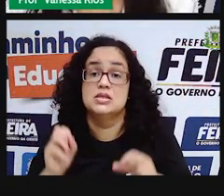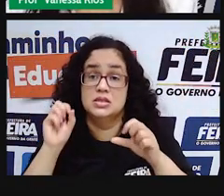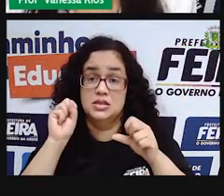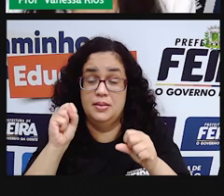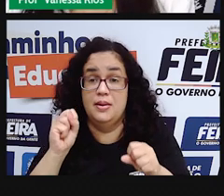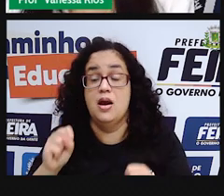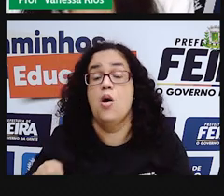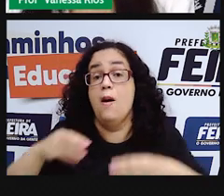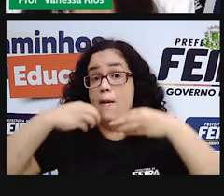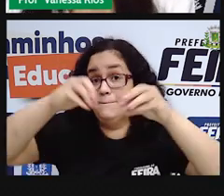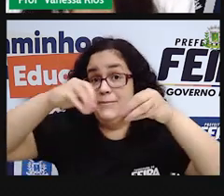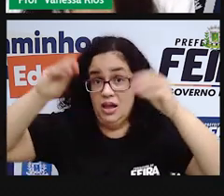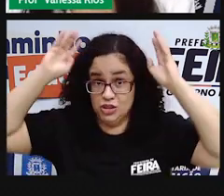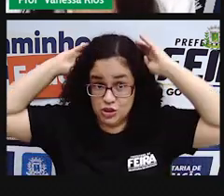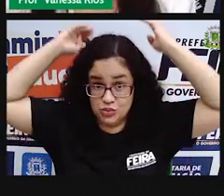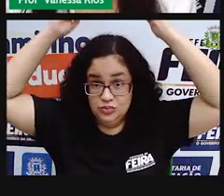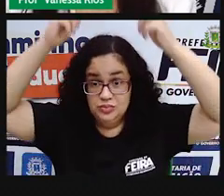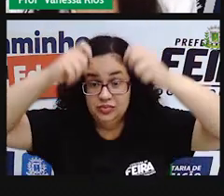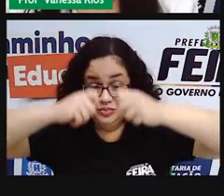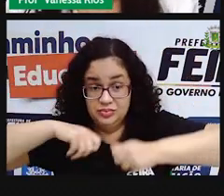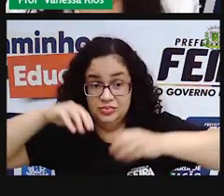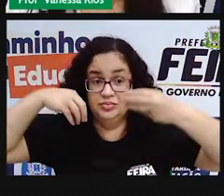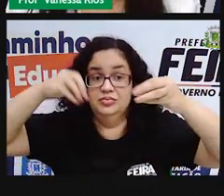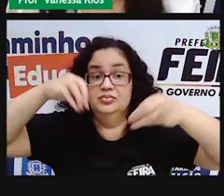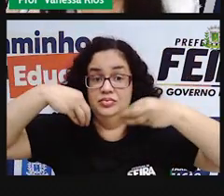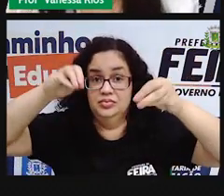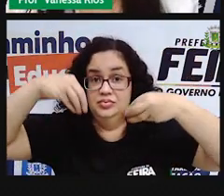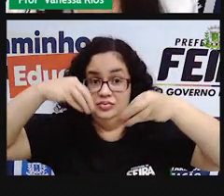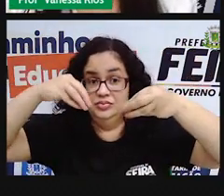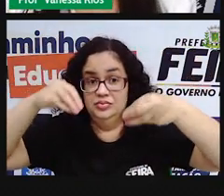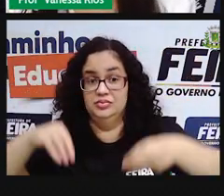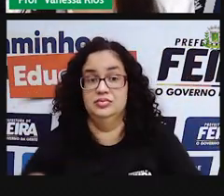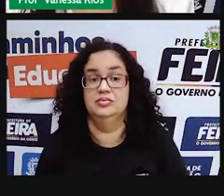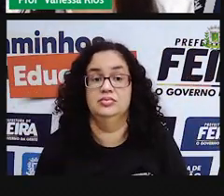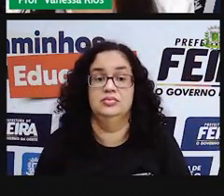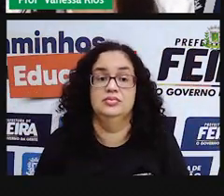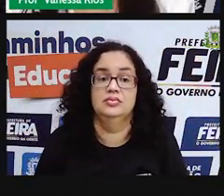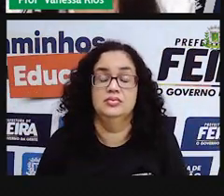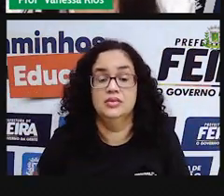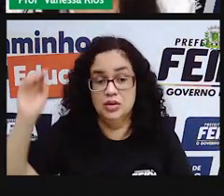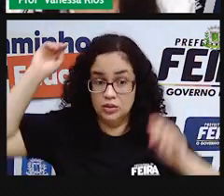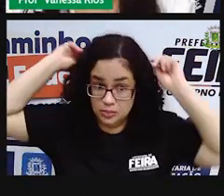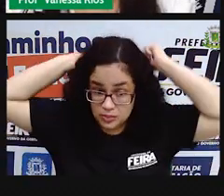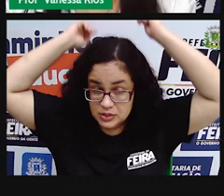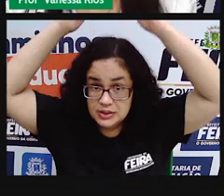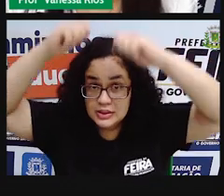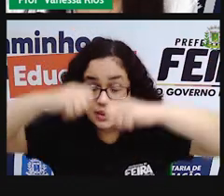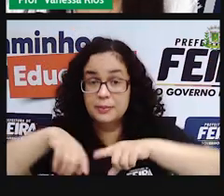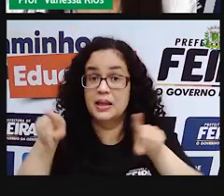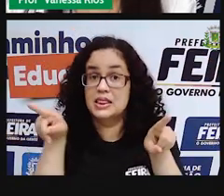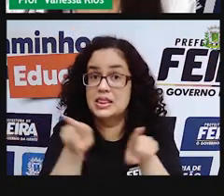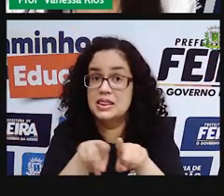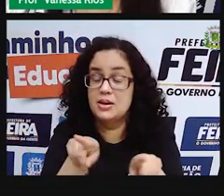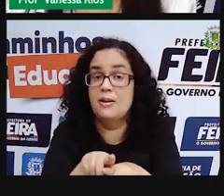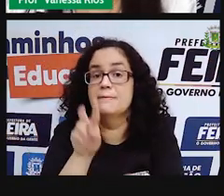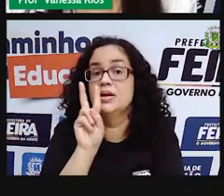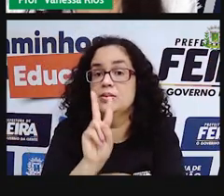Pode também usar uma sacola, né, de plástico. Colocar aí a sacola na cabeça também, se proteger.